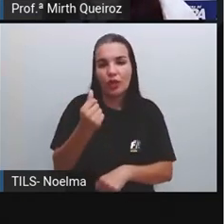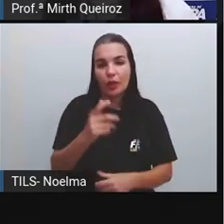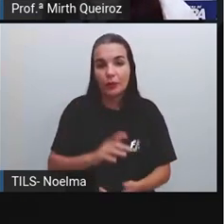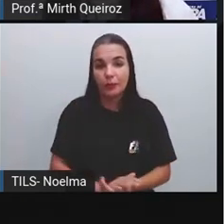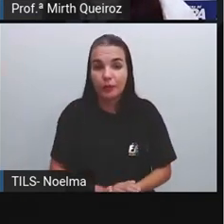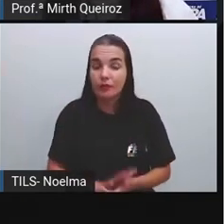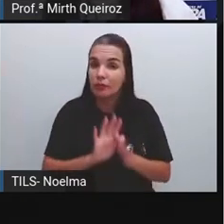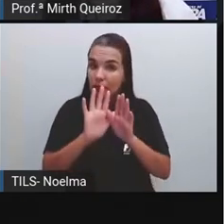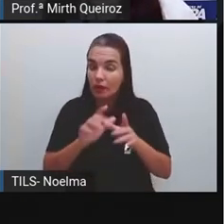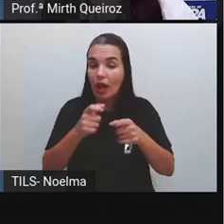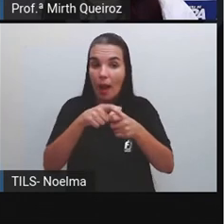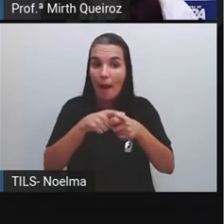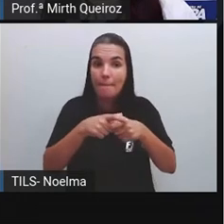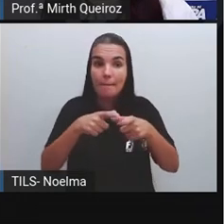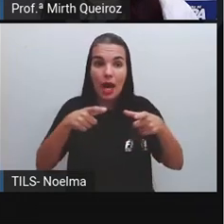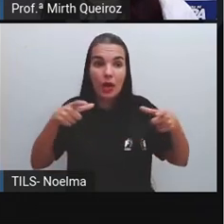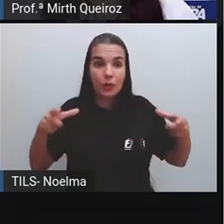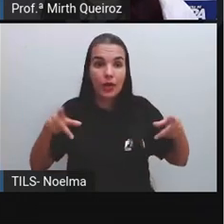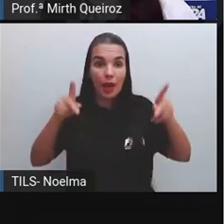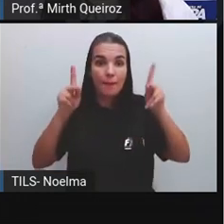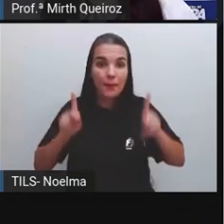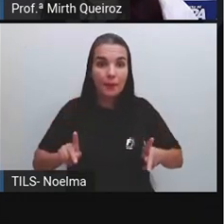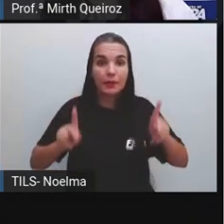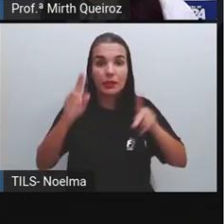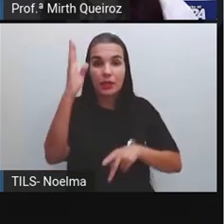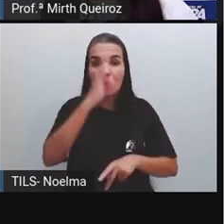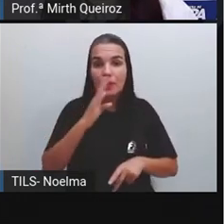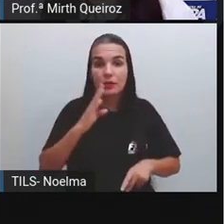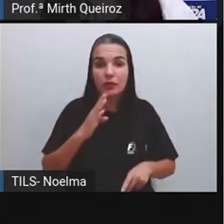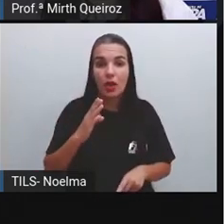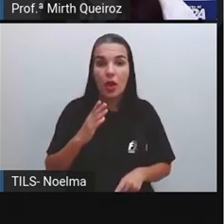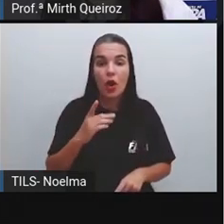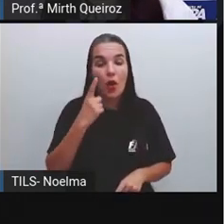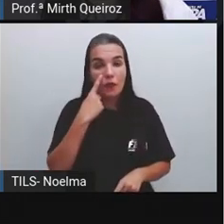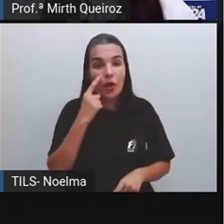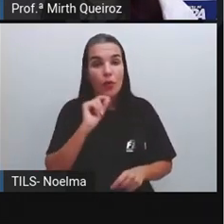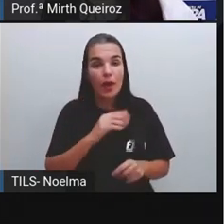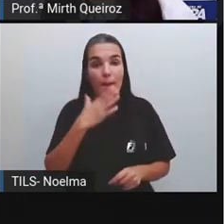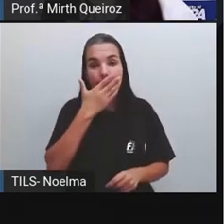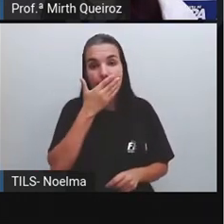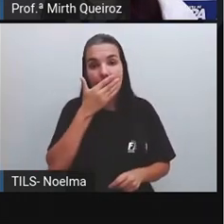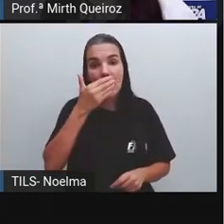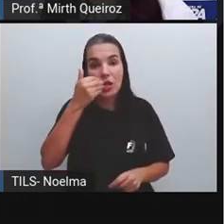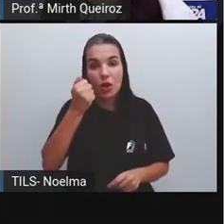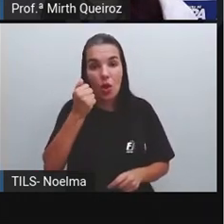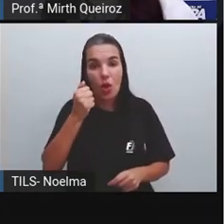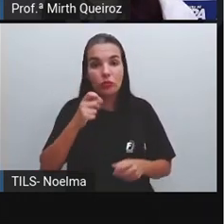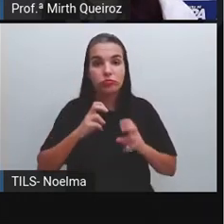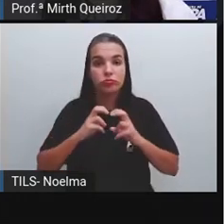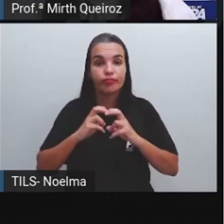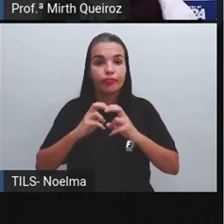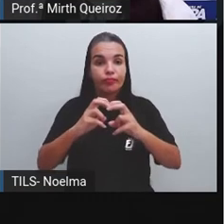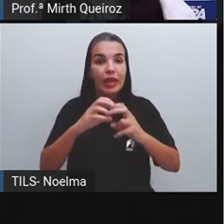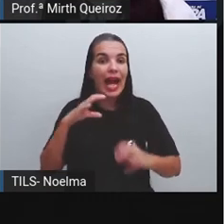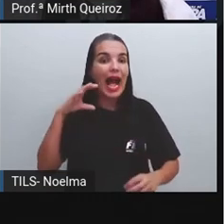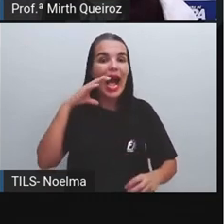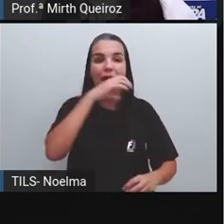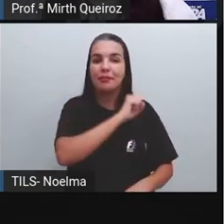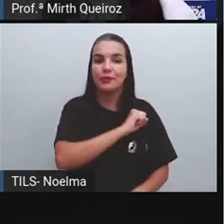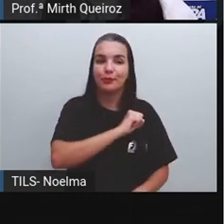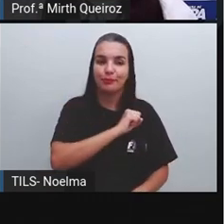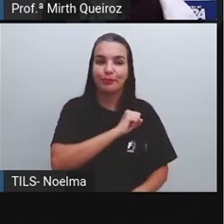considera a rapidez característica mais importante para um bom meio de transporte.